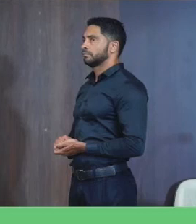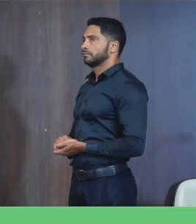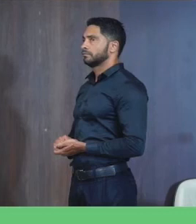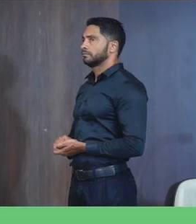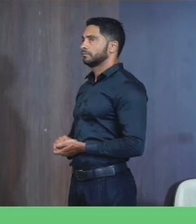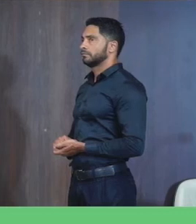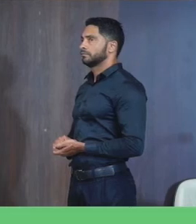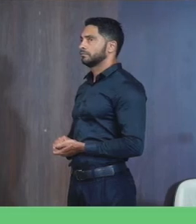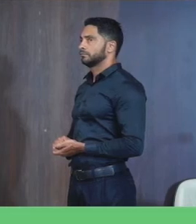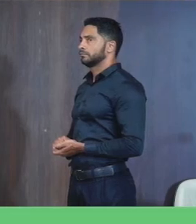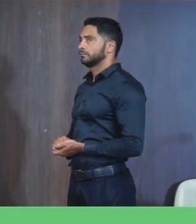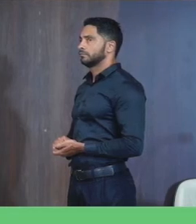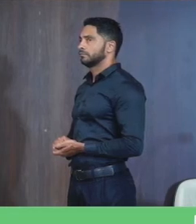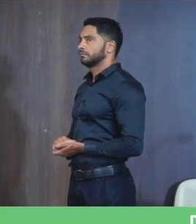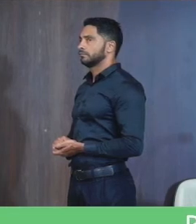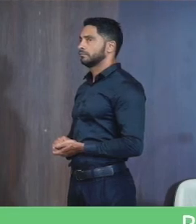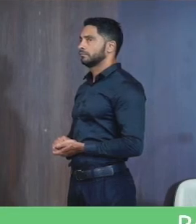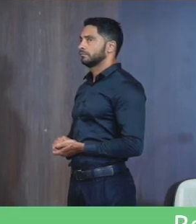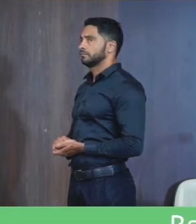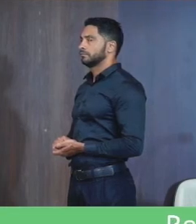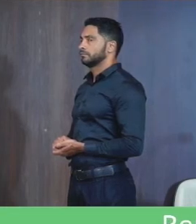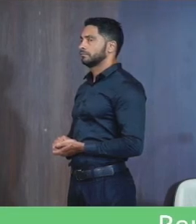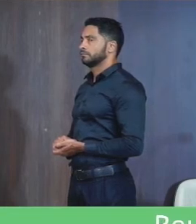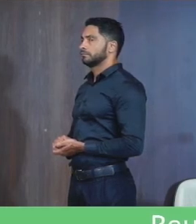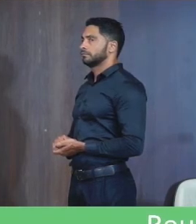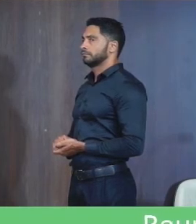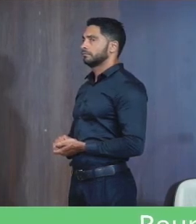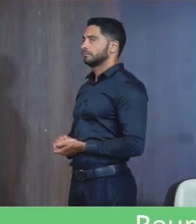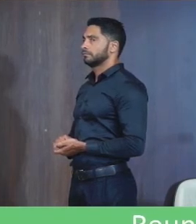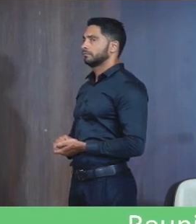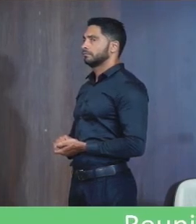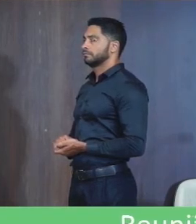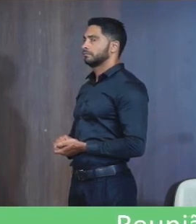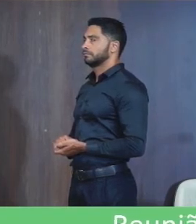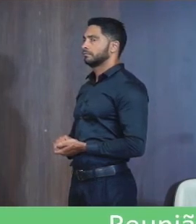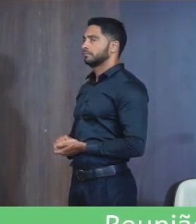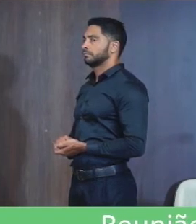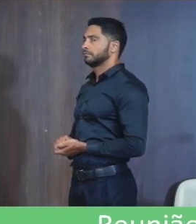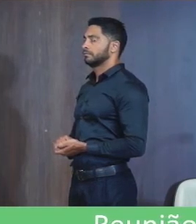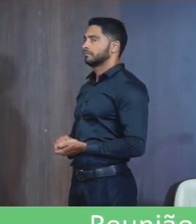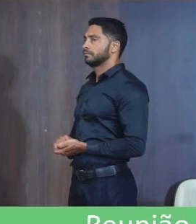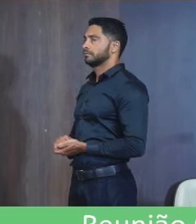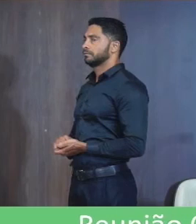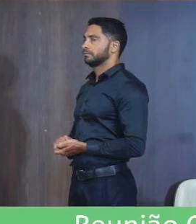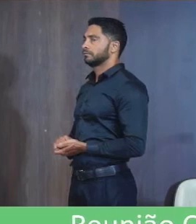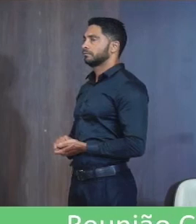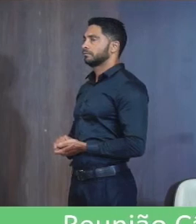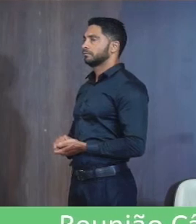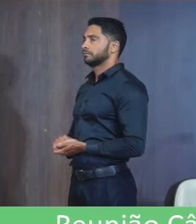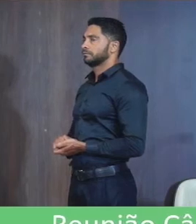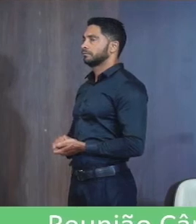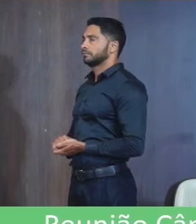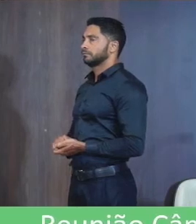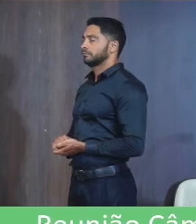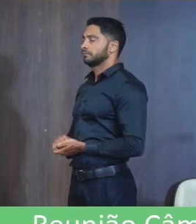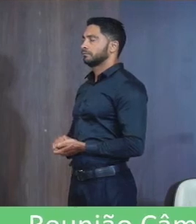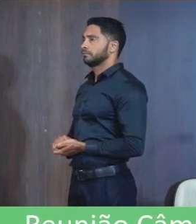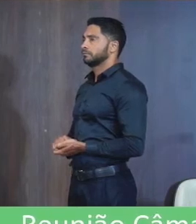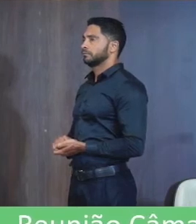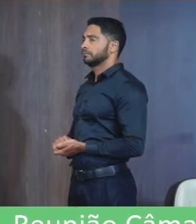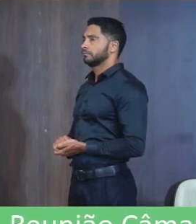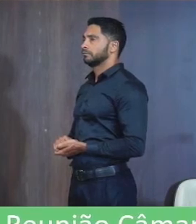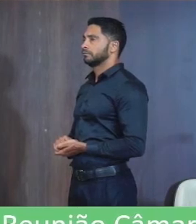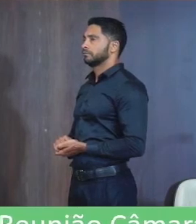Minas Gerais Te acorde Forte No seu Amador És do cenário Do país